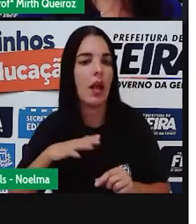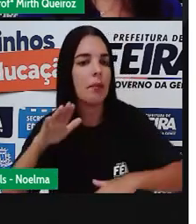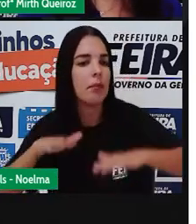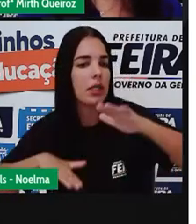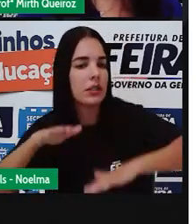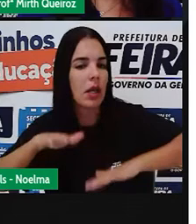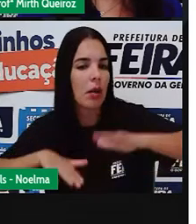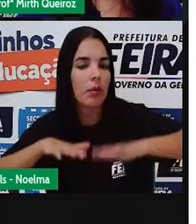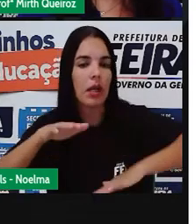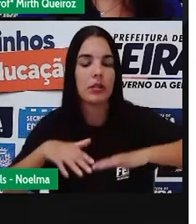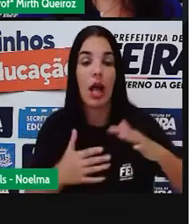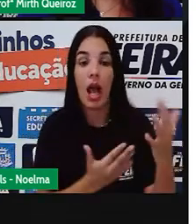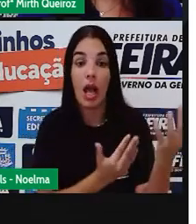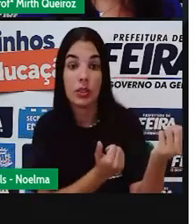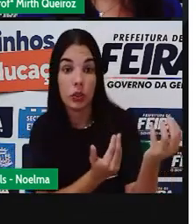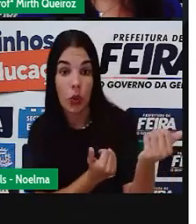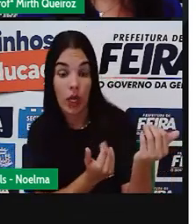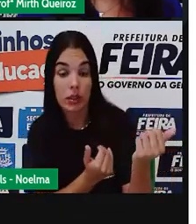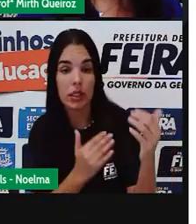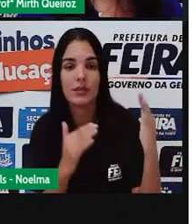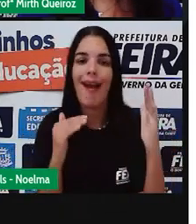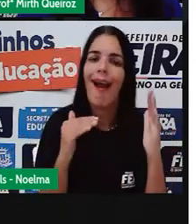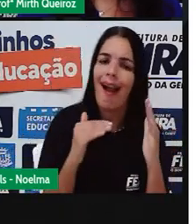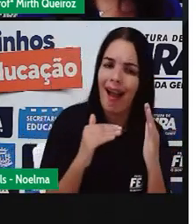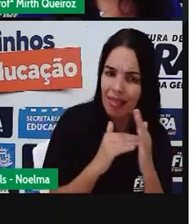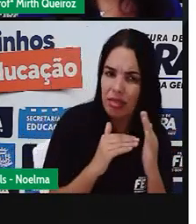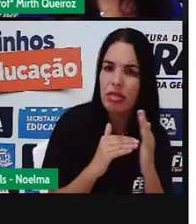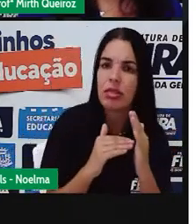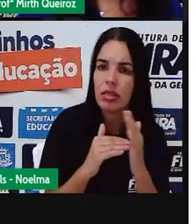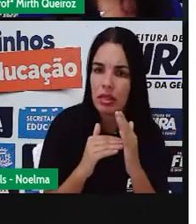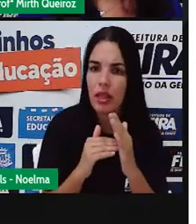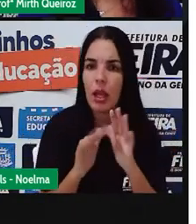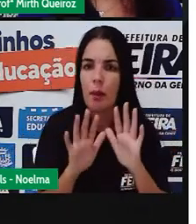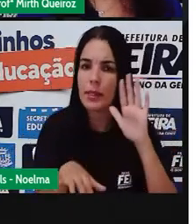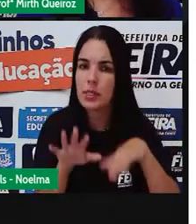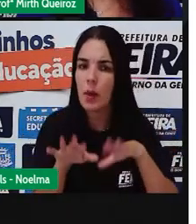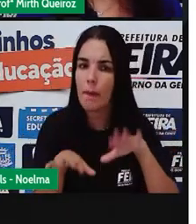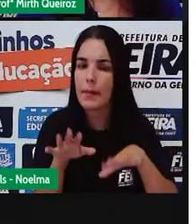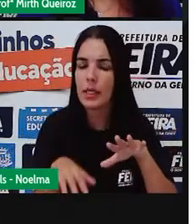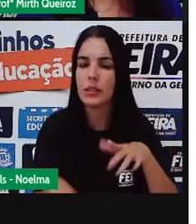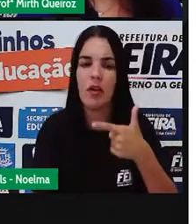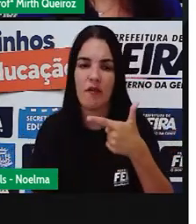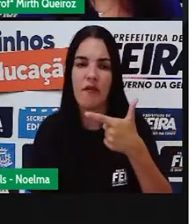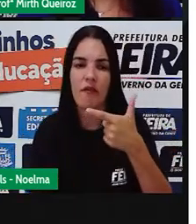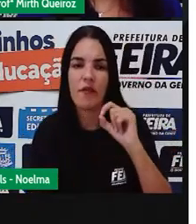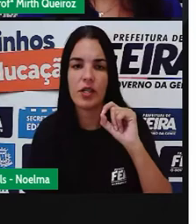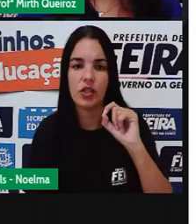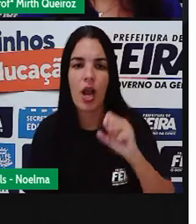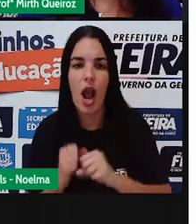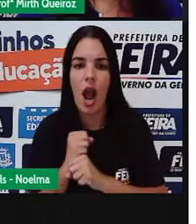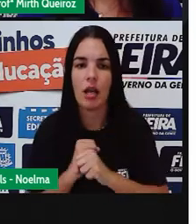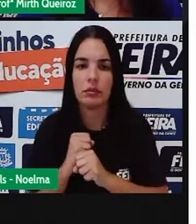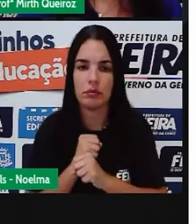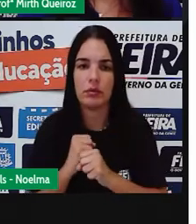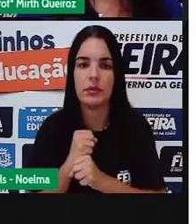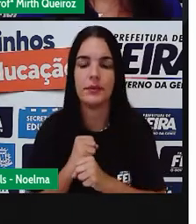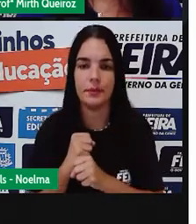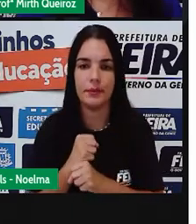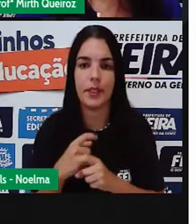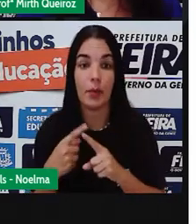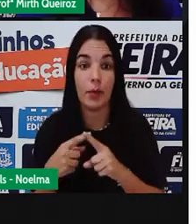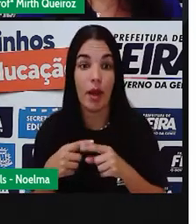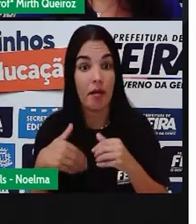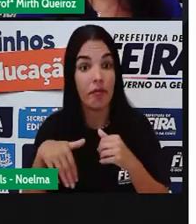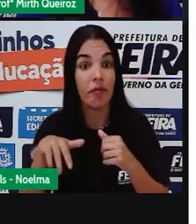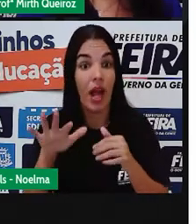falando sobre a questão das transformações do corpo, ela pode se completar aí aos 20 anos de idade, que vai também ser o